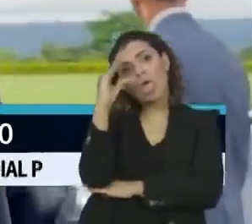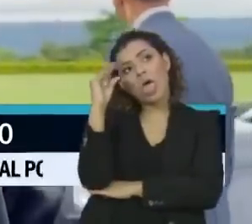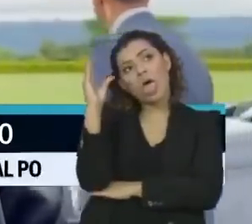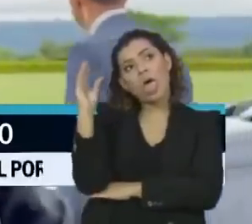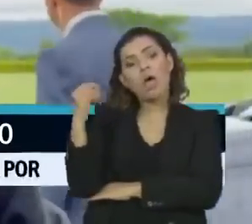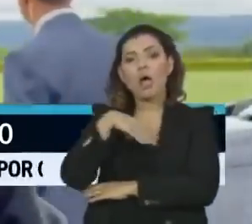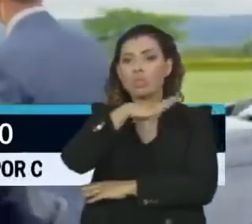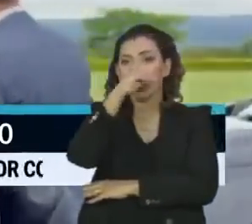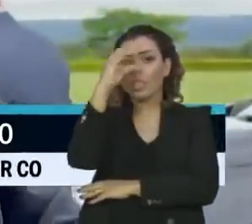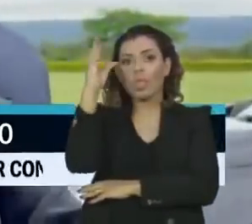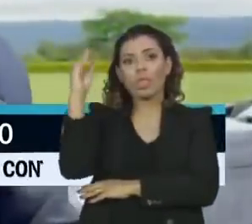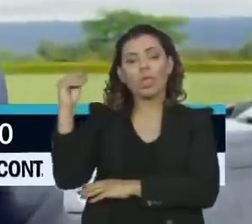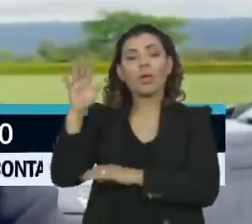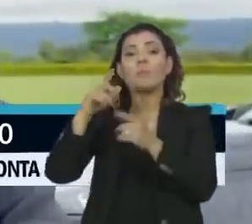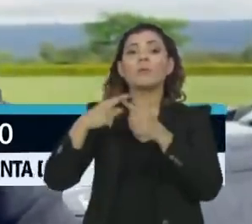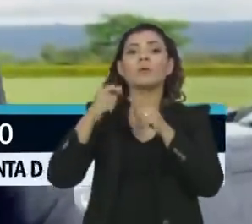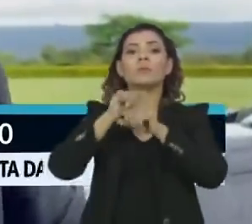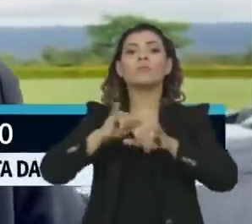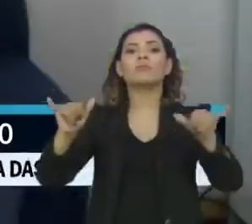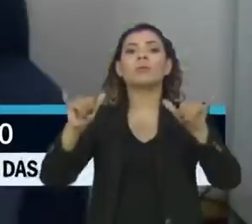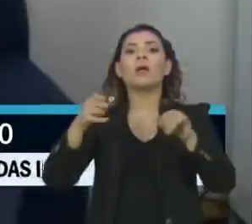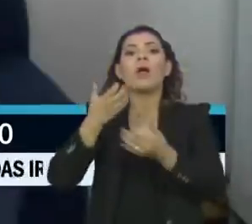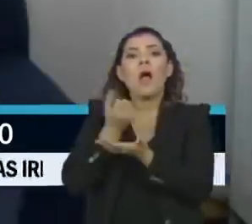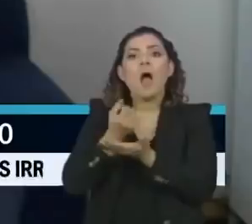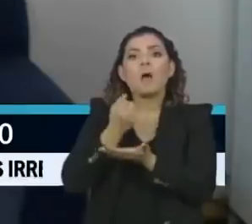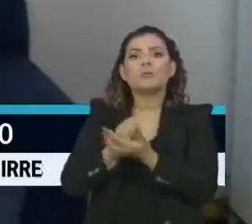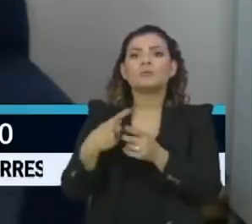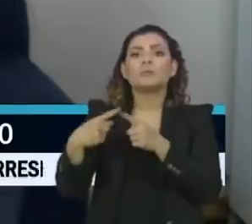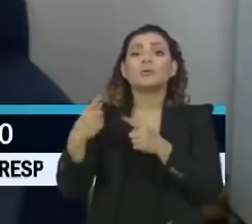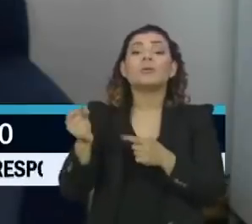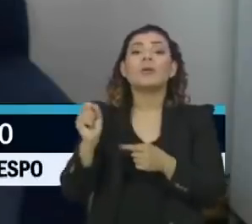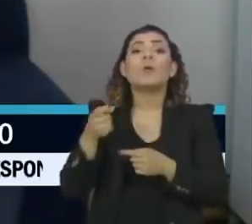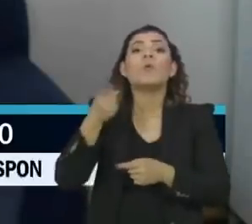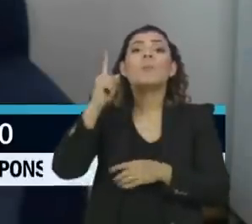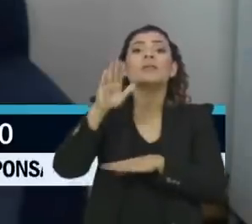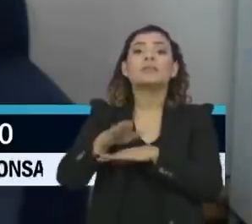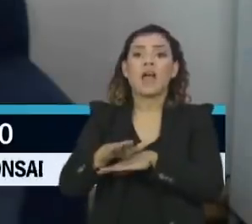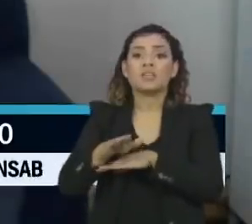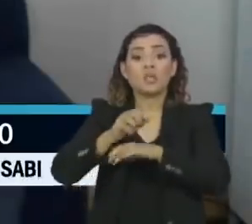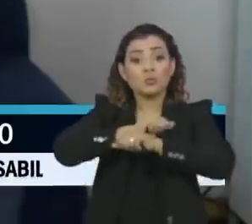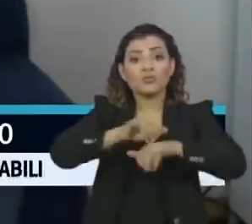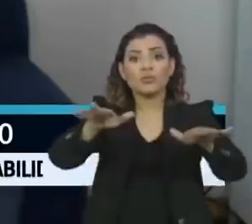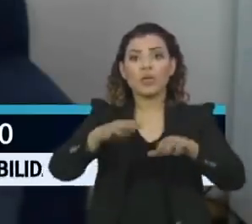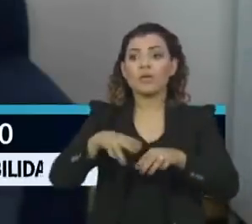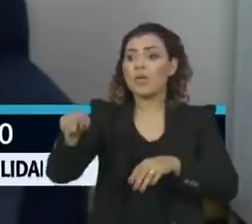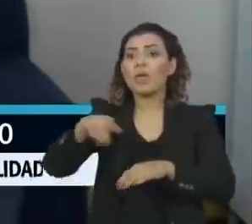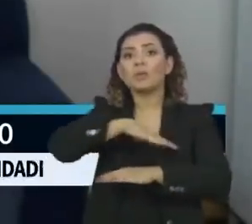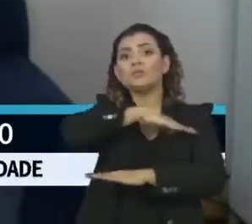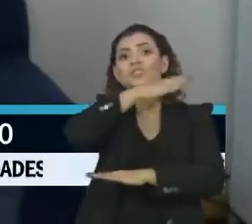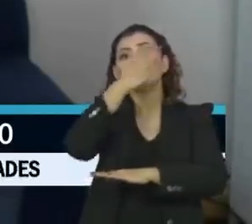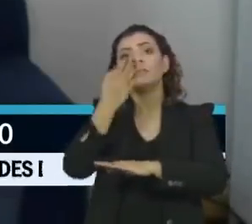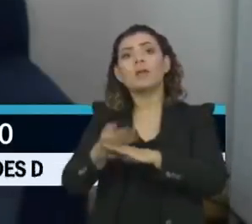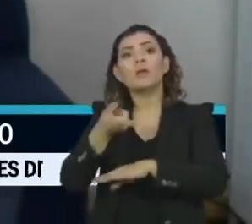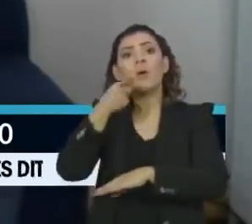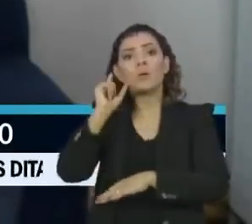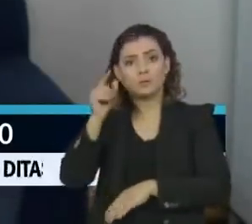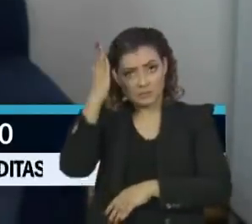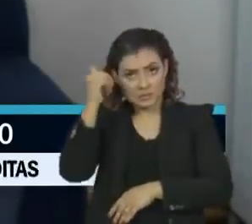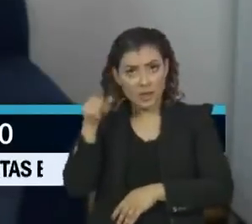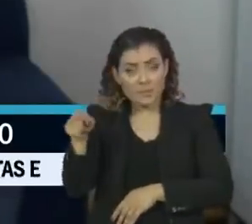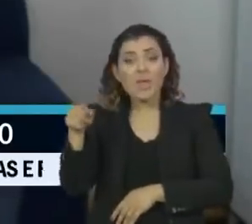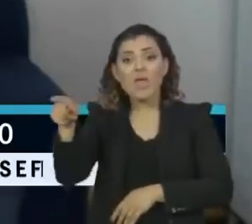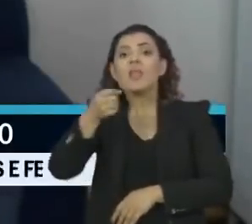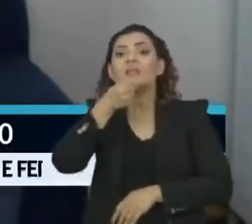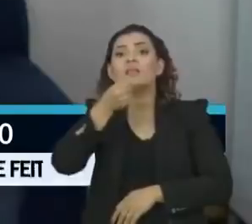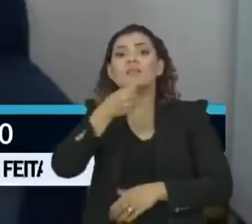descontentamento com a divulgação do áudio. Foi para o ar uma hora da tarde. Ele teve o dia todo ontem e você sabe que ele